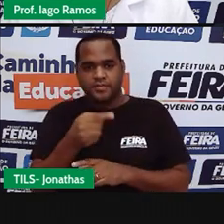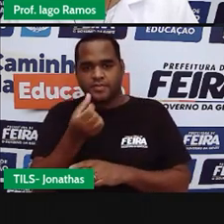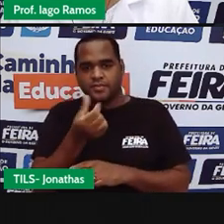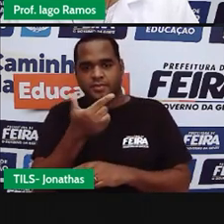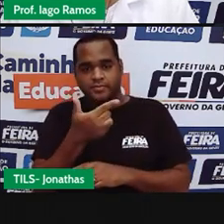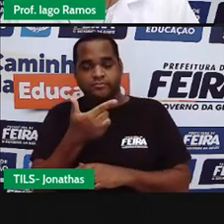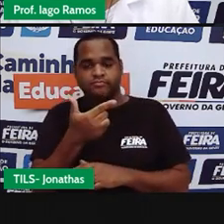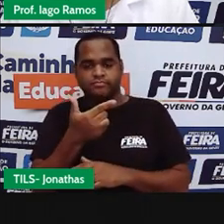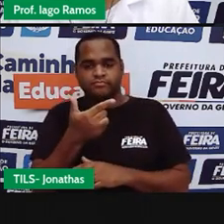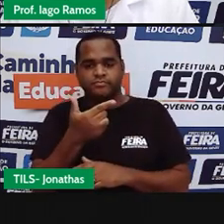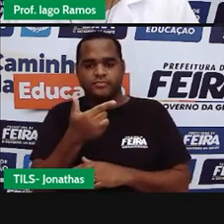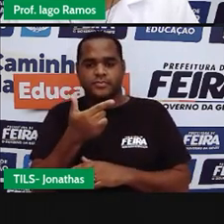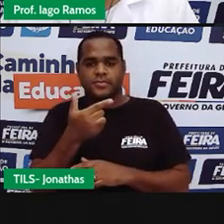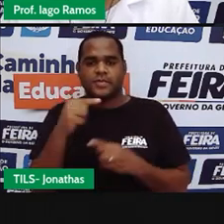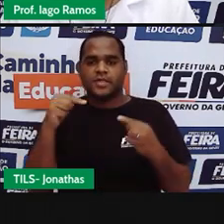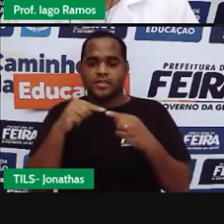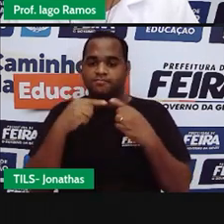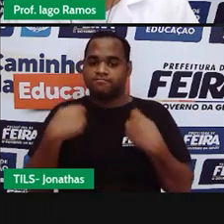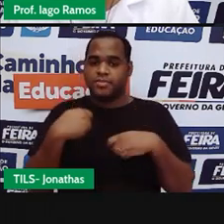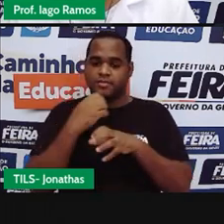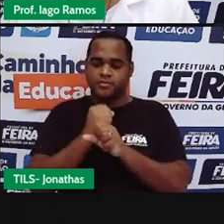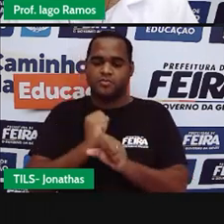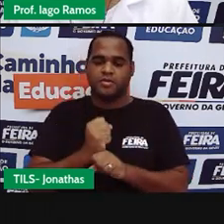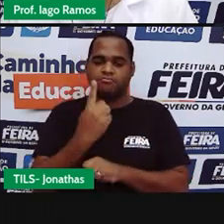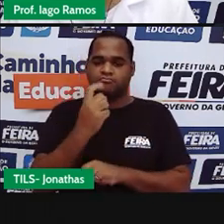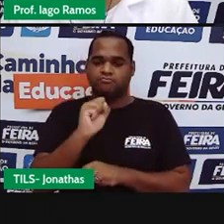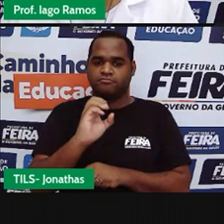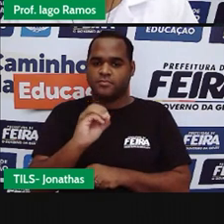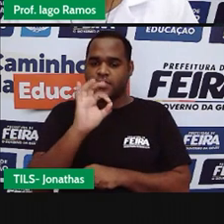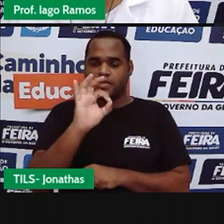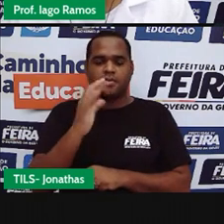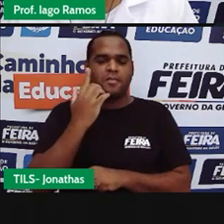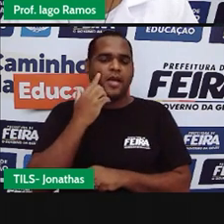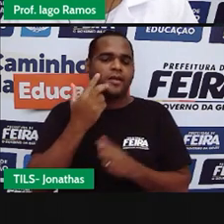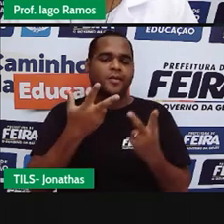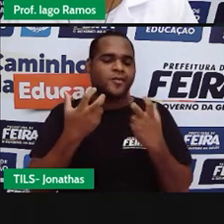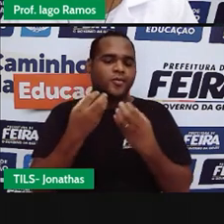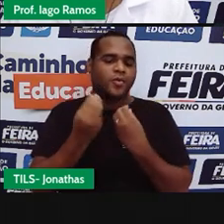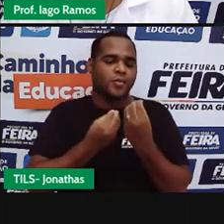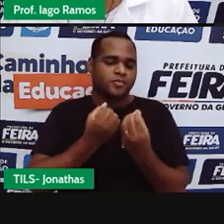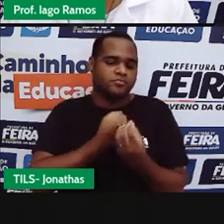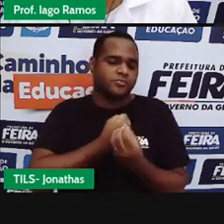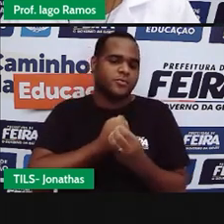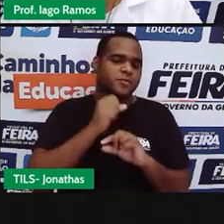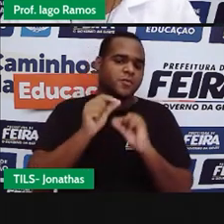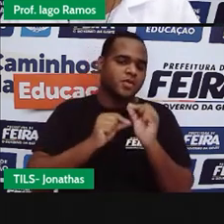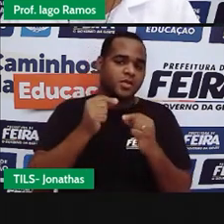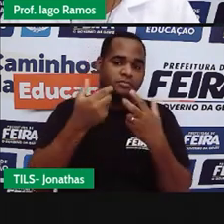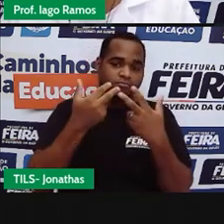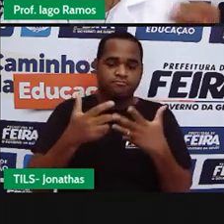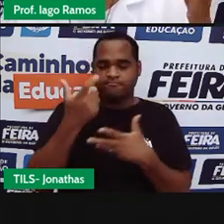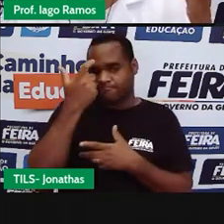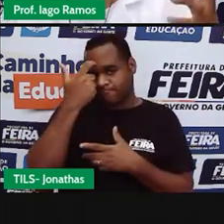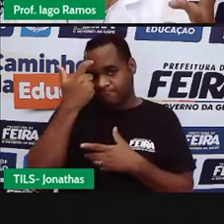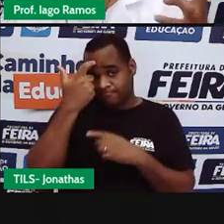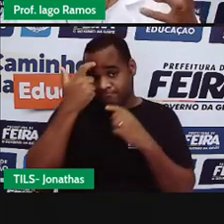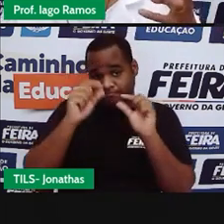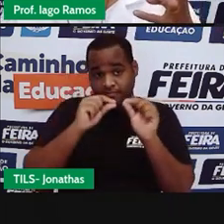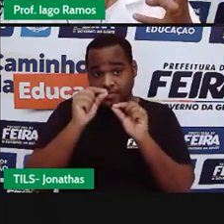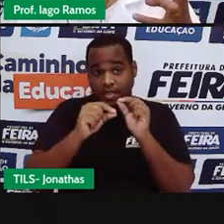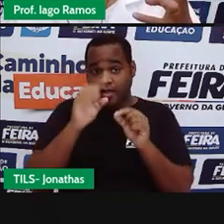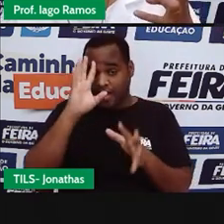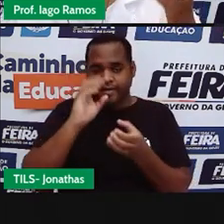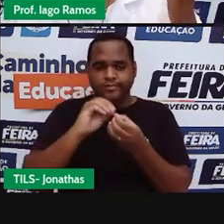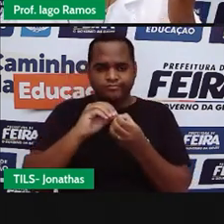vai ter que dar 180. Como é que você descobre esse número? Raciocina aí. Já